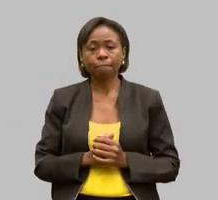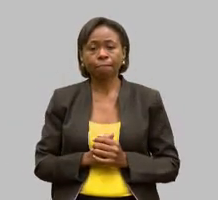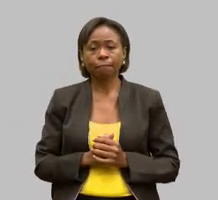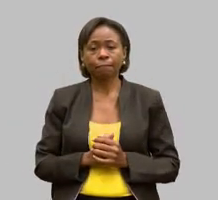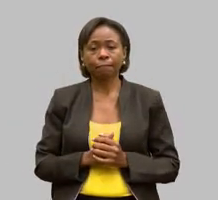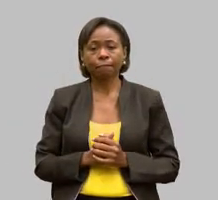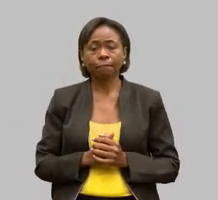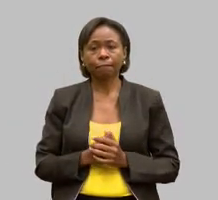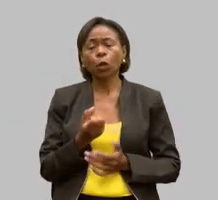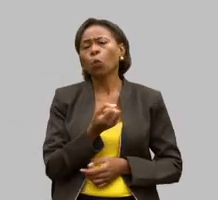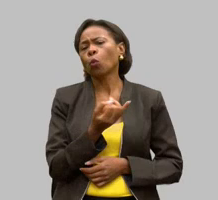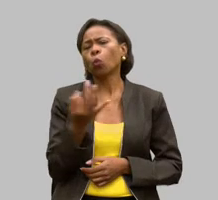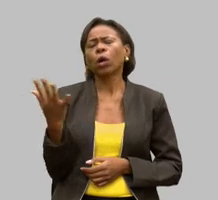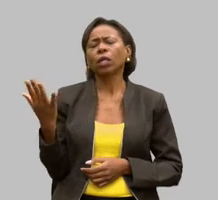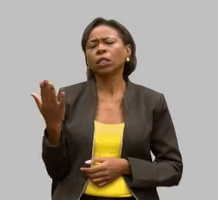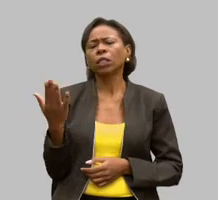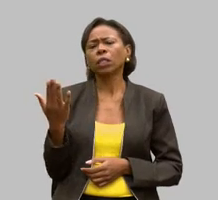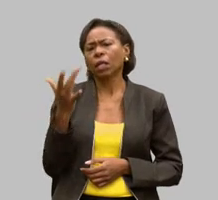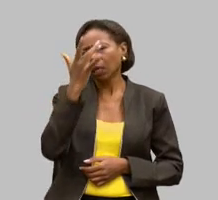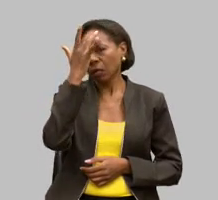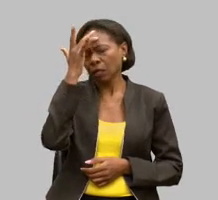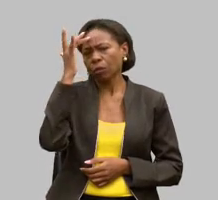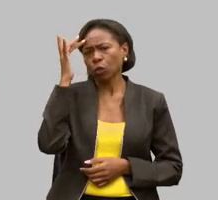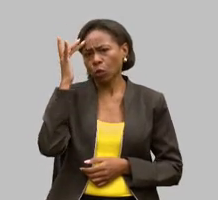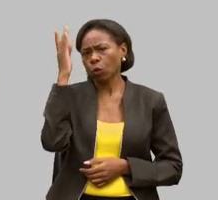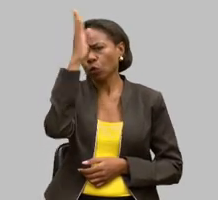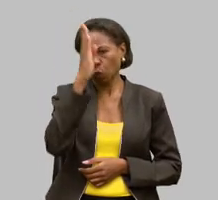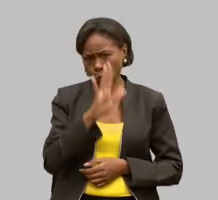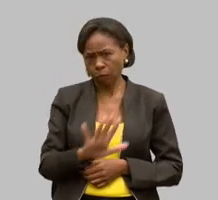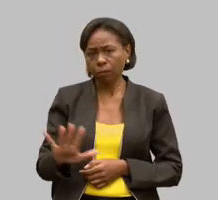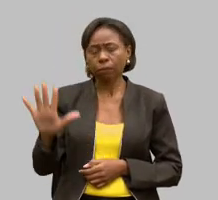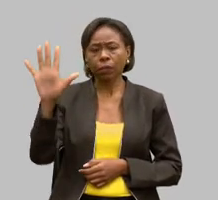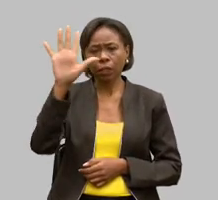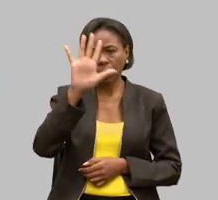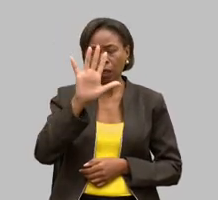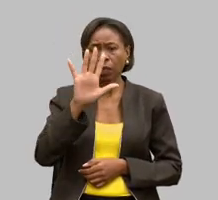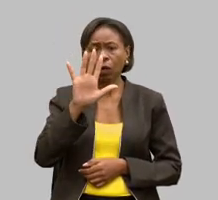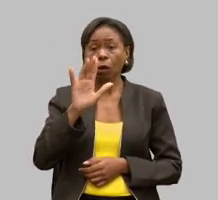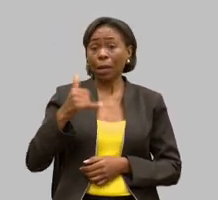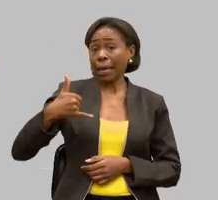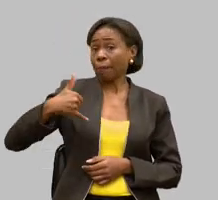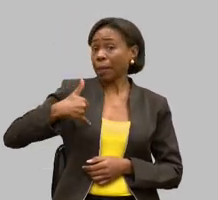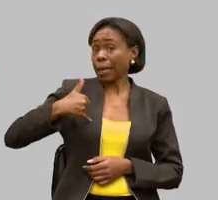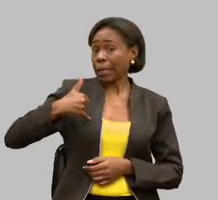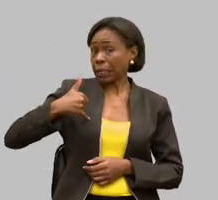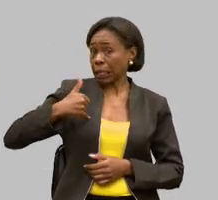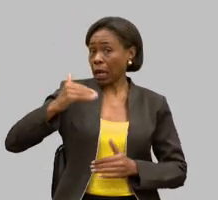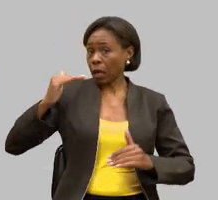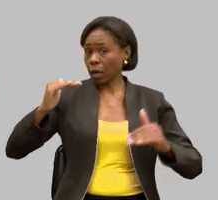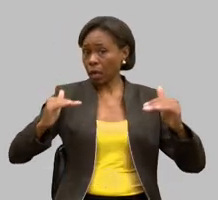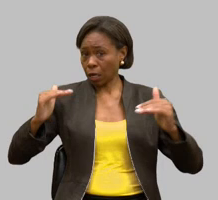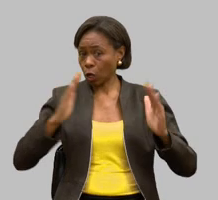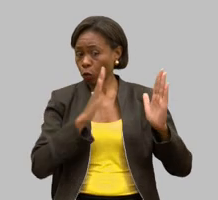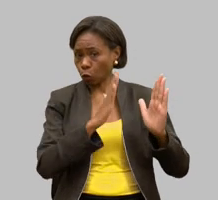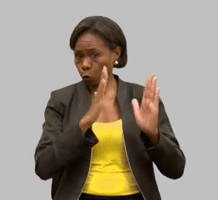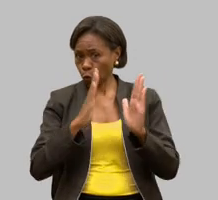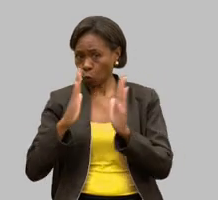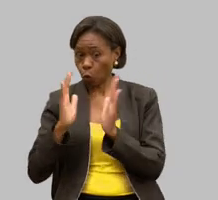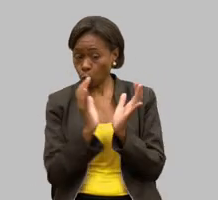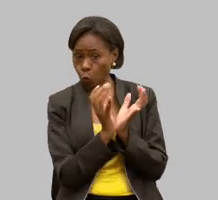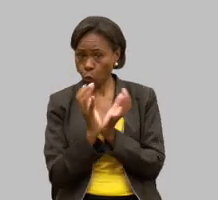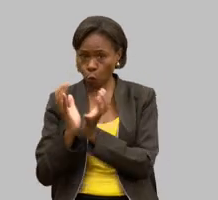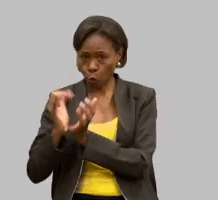dessas pessoas no Brasil por faixa etária veja bem ali não estou